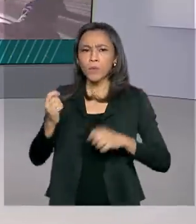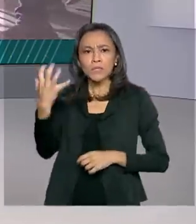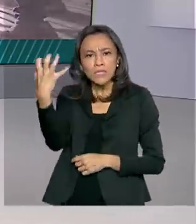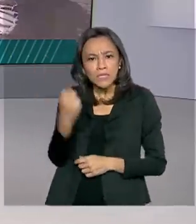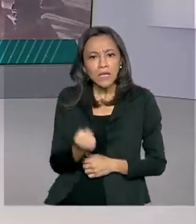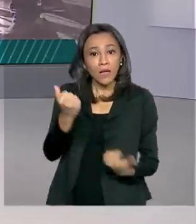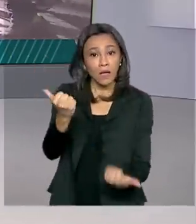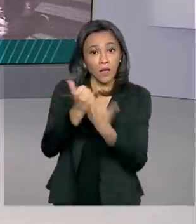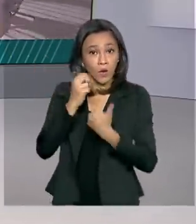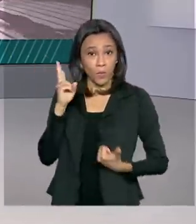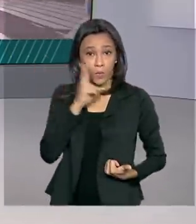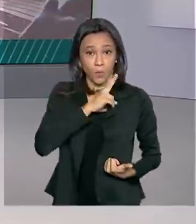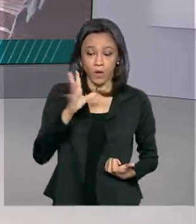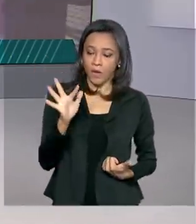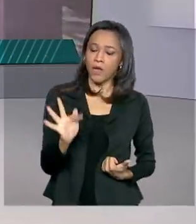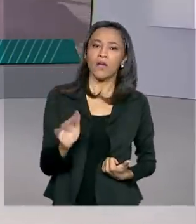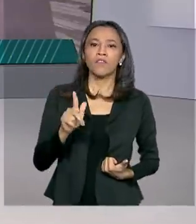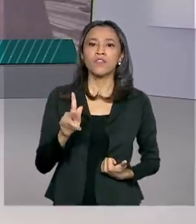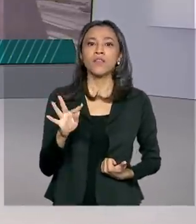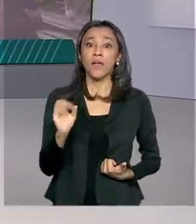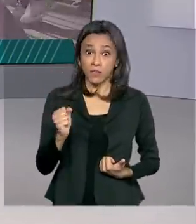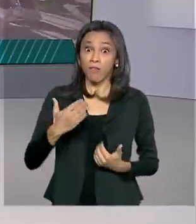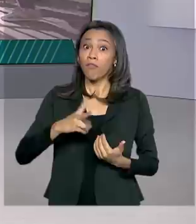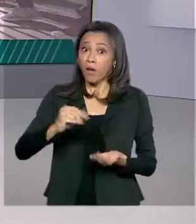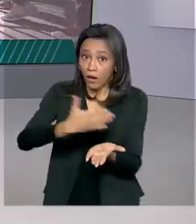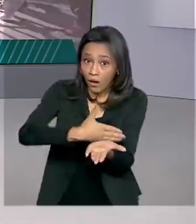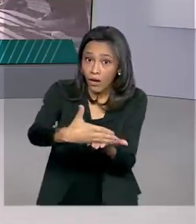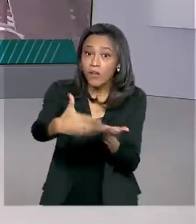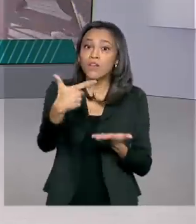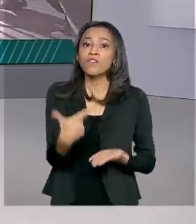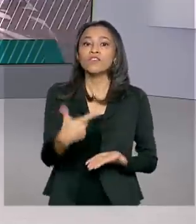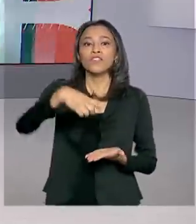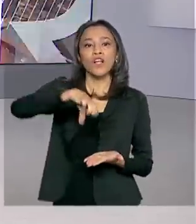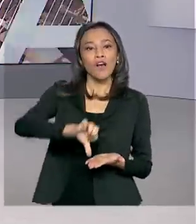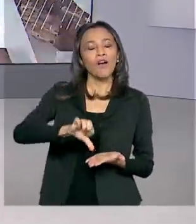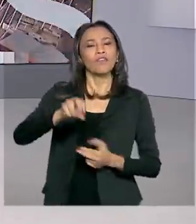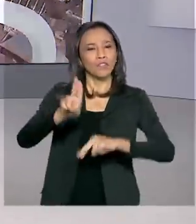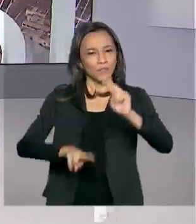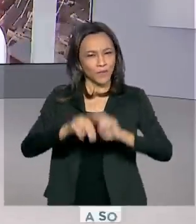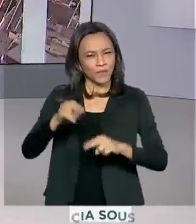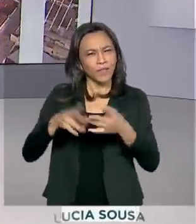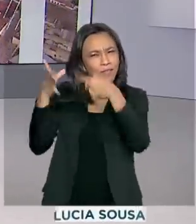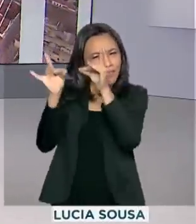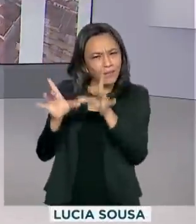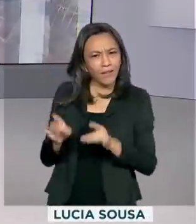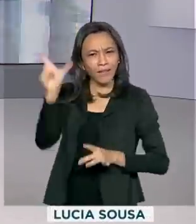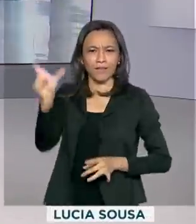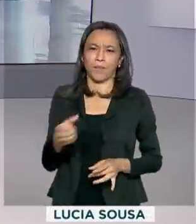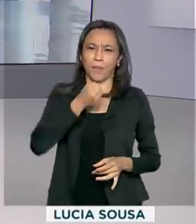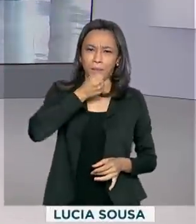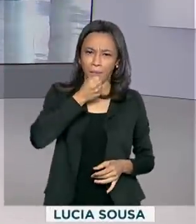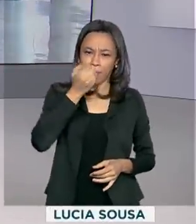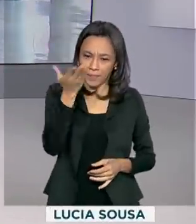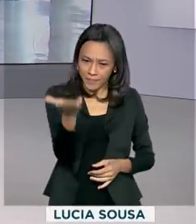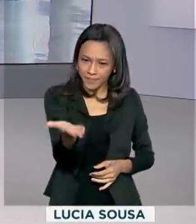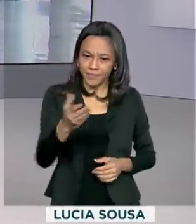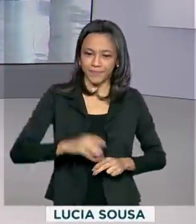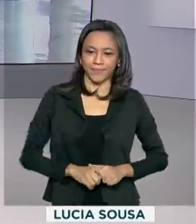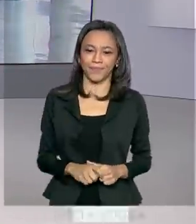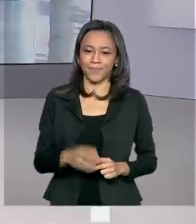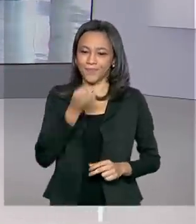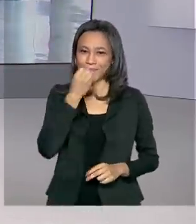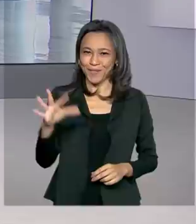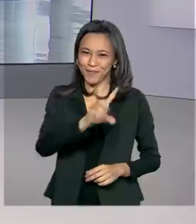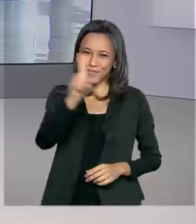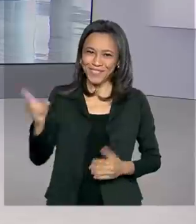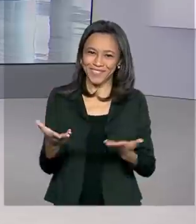emergencial do FGTS começará dia 29 de junho. Nós vamos saber mais detalhes com a repórter Luciana Colares, de Holanda. Bom